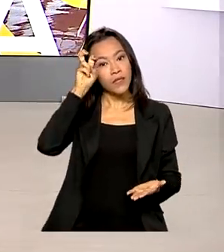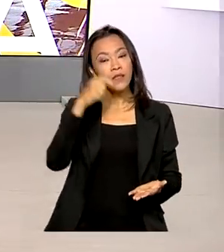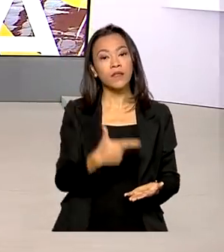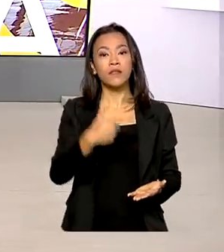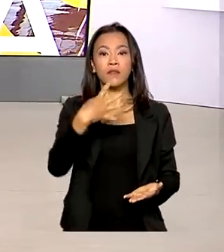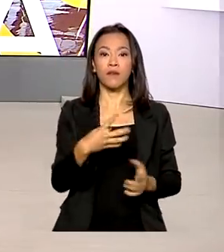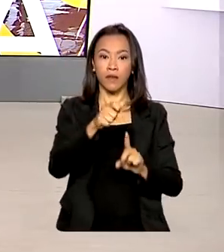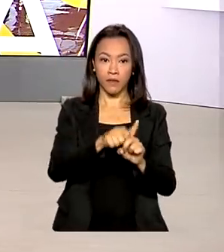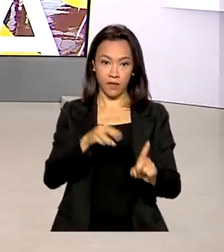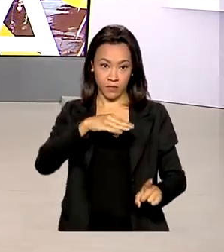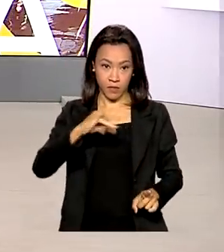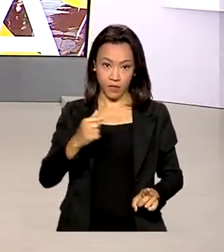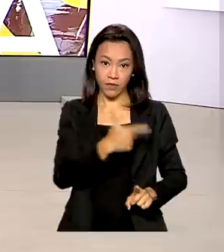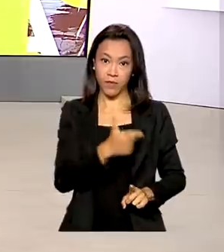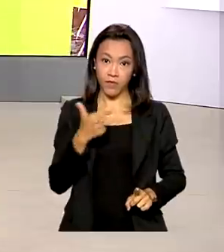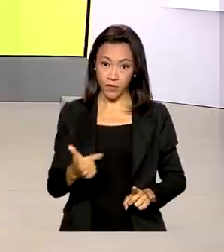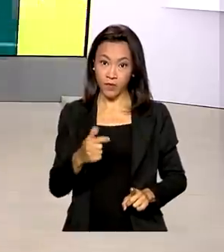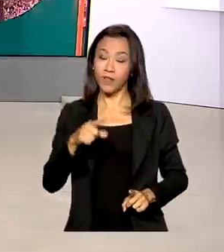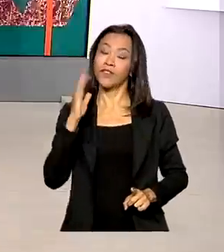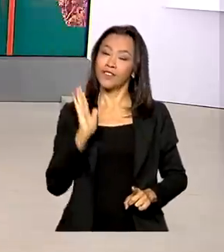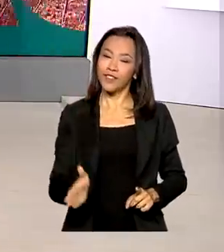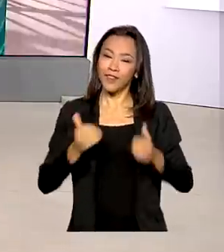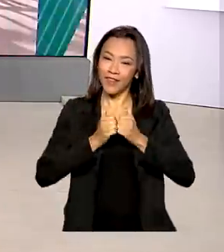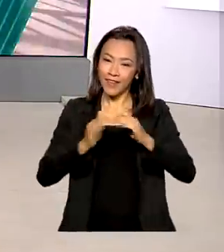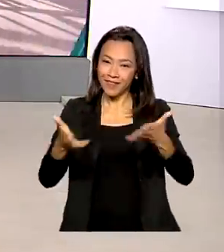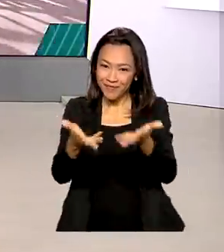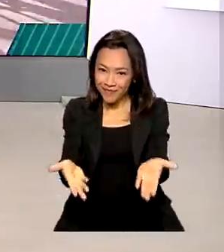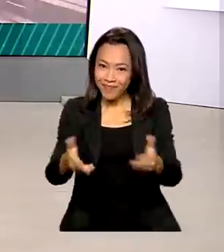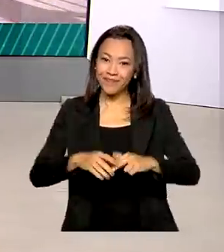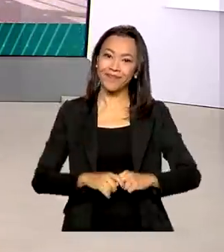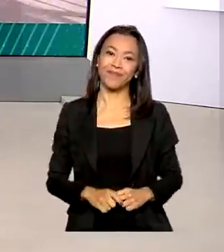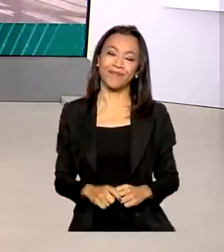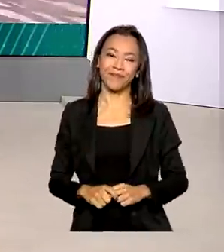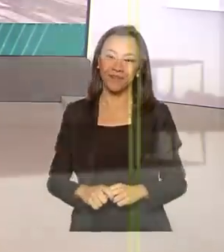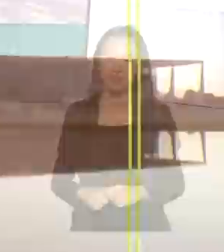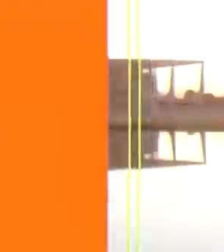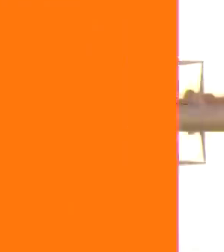março de 2022, o Brasil em Dia já está no ar.